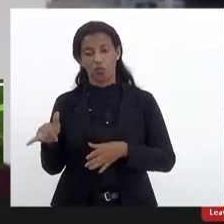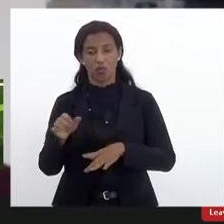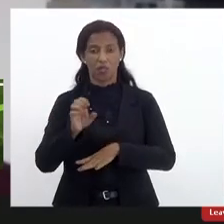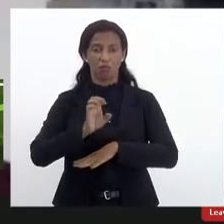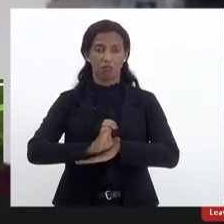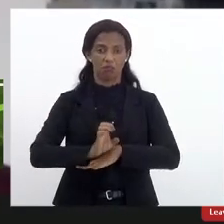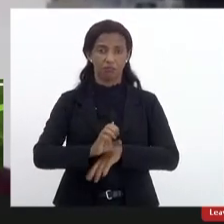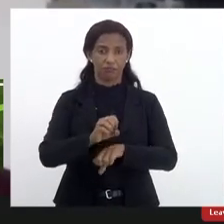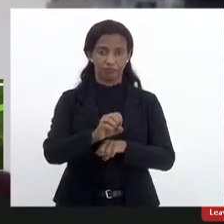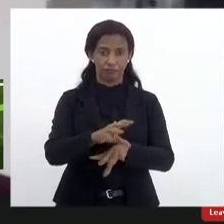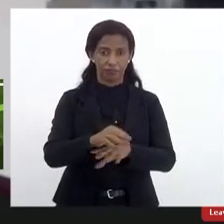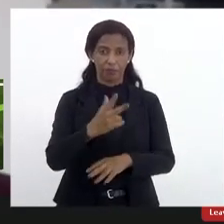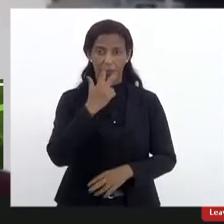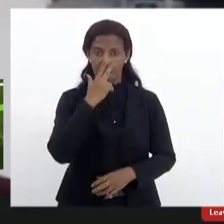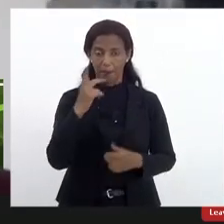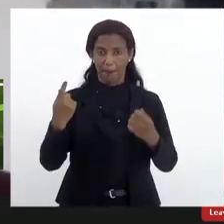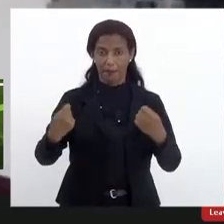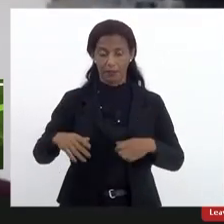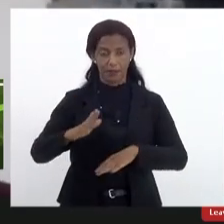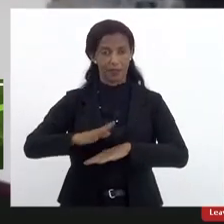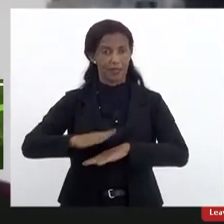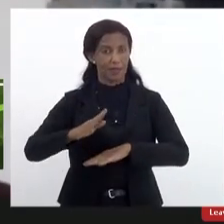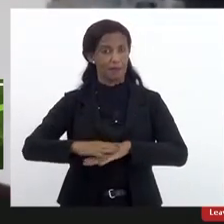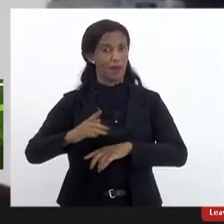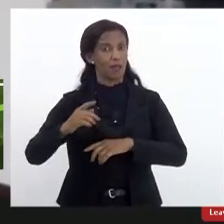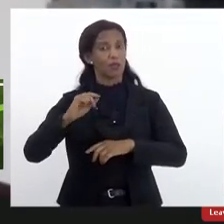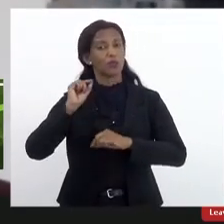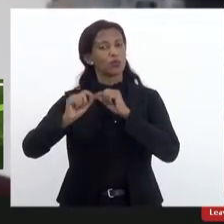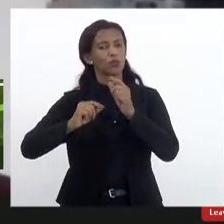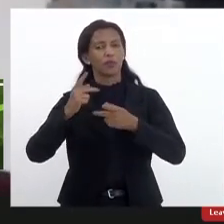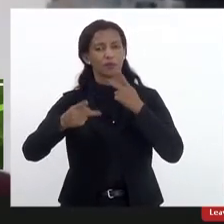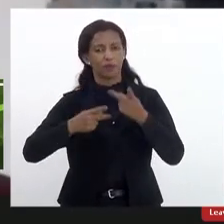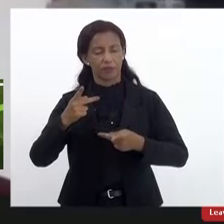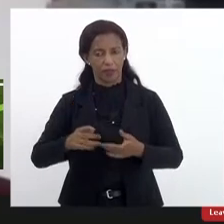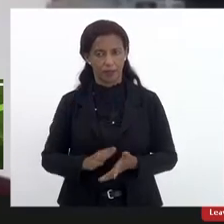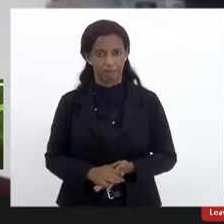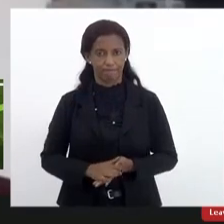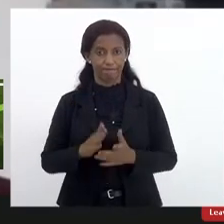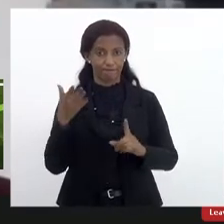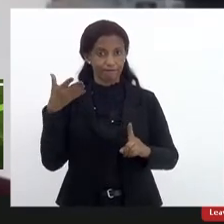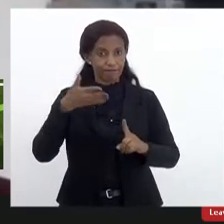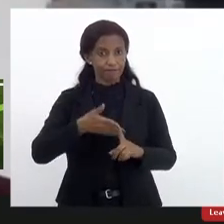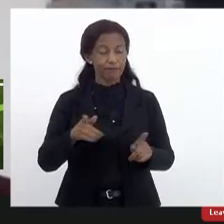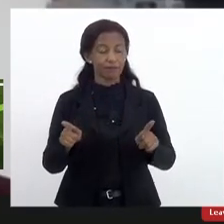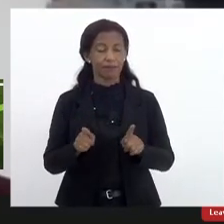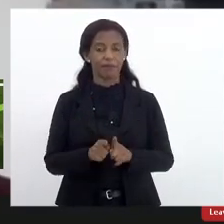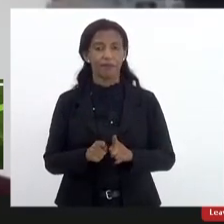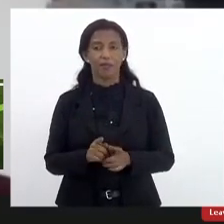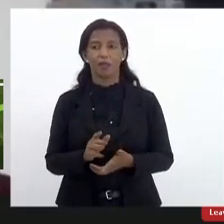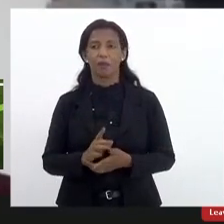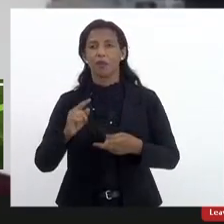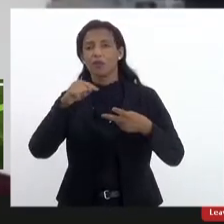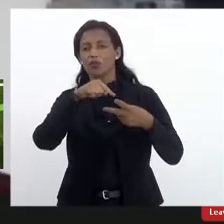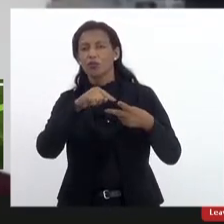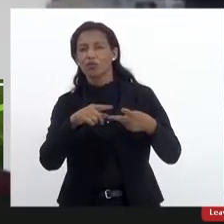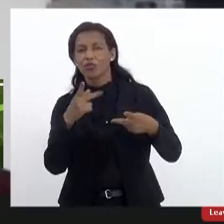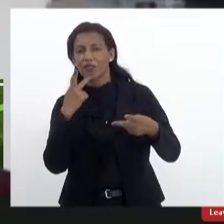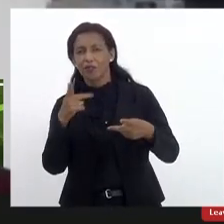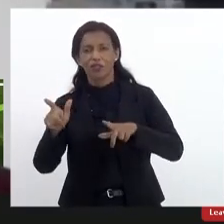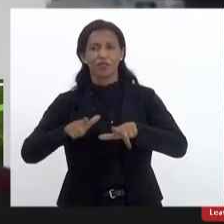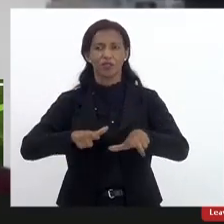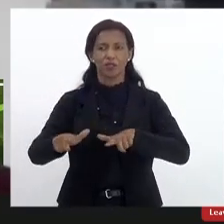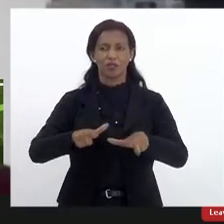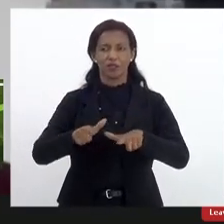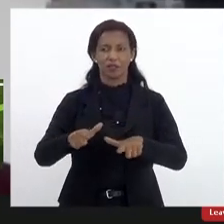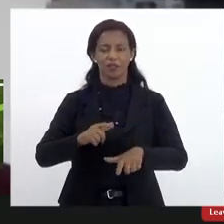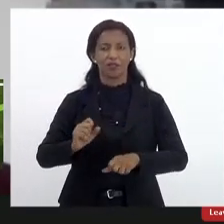educação me parece que a gente precisa ter mais o que dizer sobre isso e especificamente na CID Fátima já falou a gente tem trabalhado